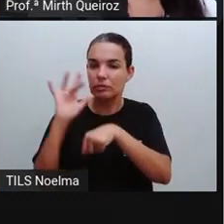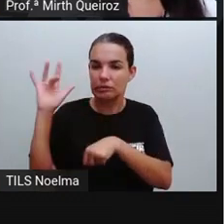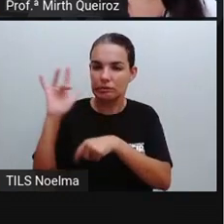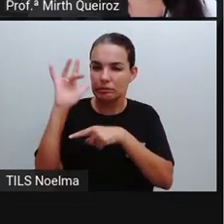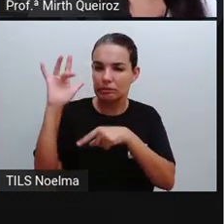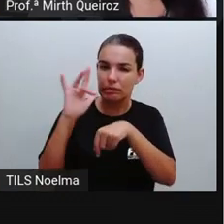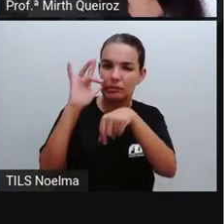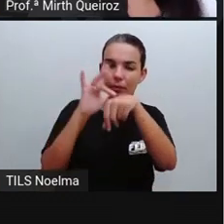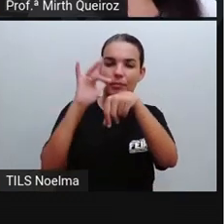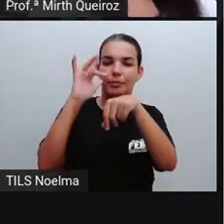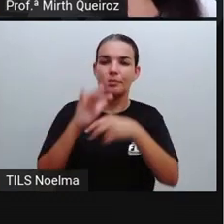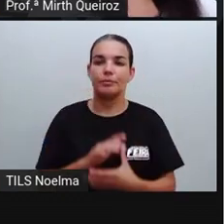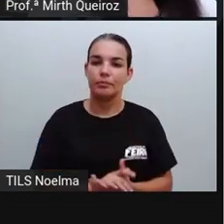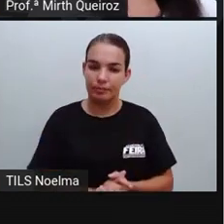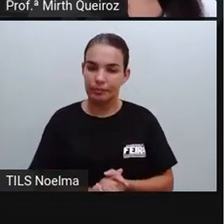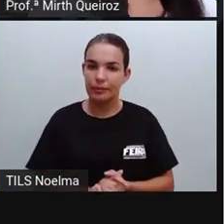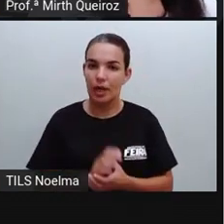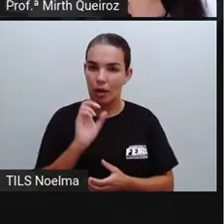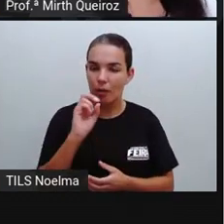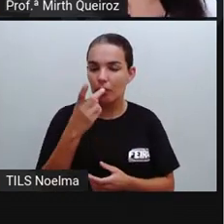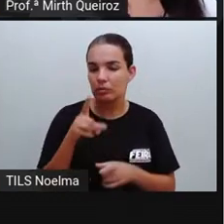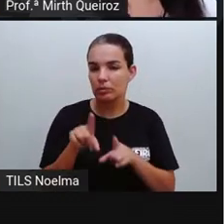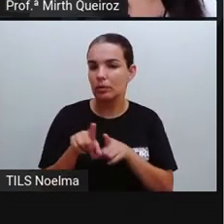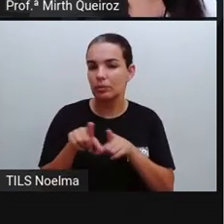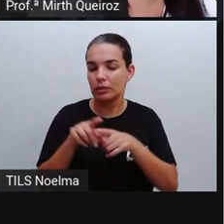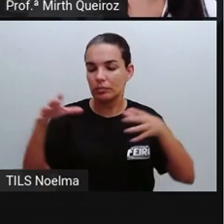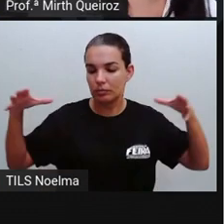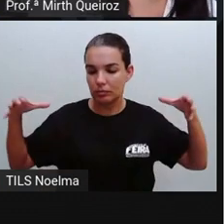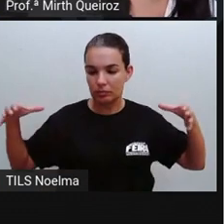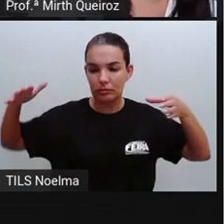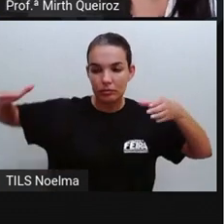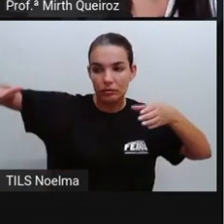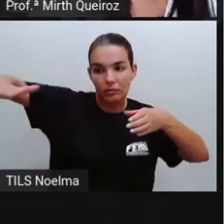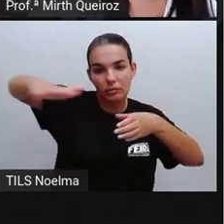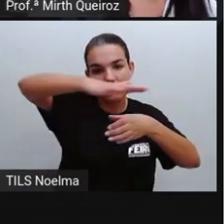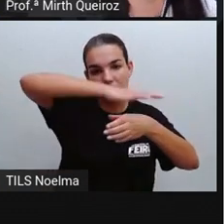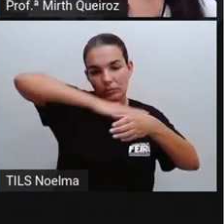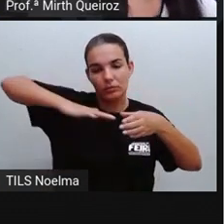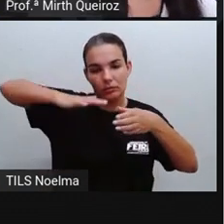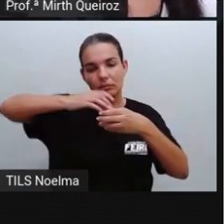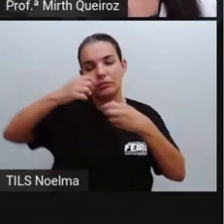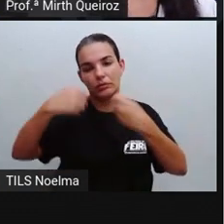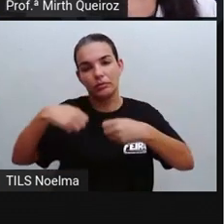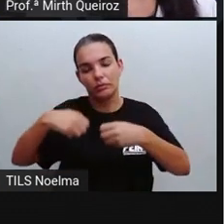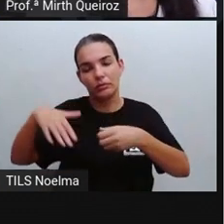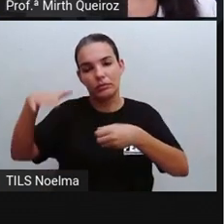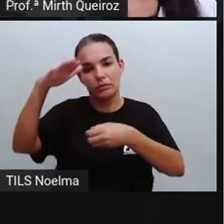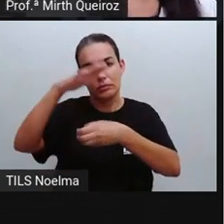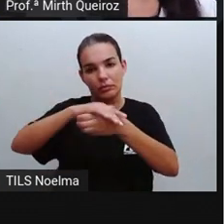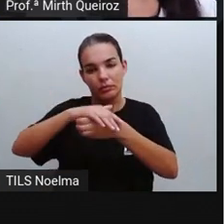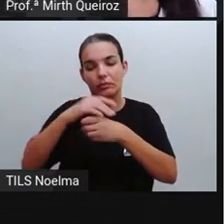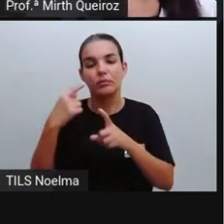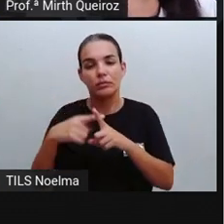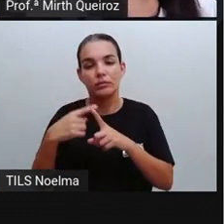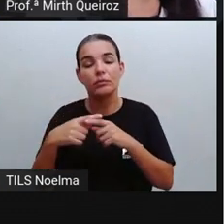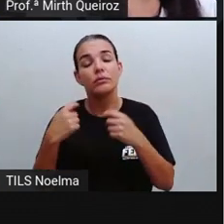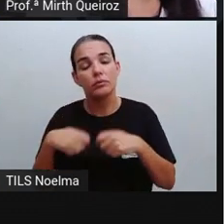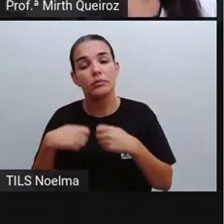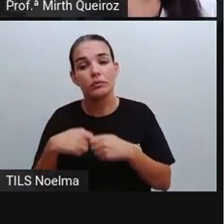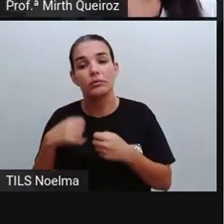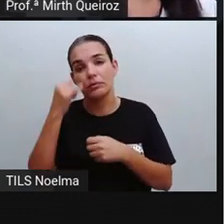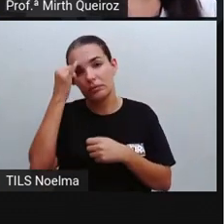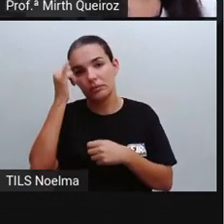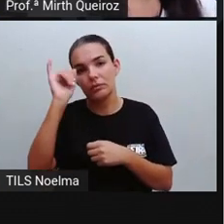caixas, que às vezes as caixas d'água ficam abertas. E isso pode causar, provocar o